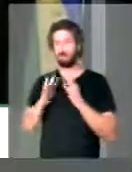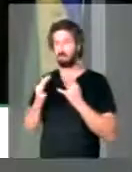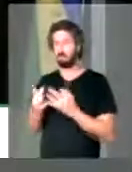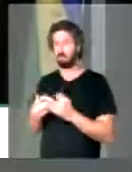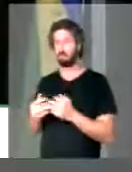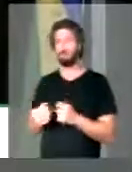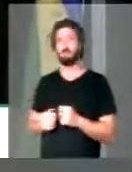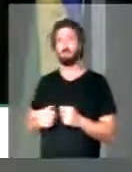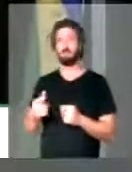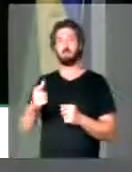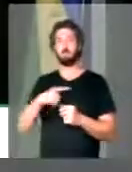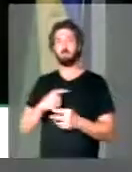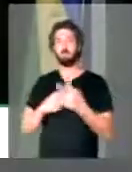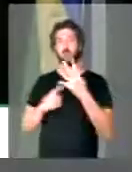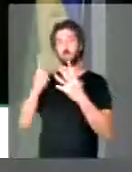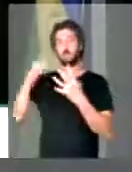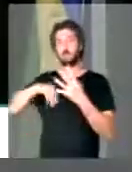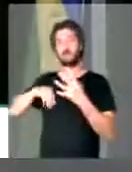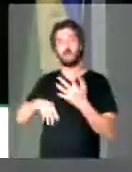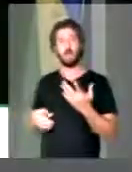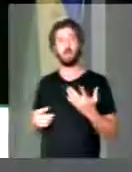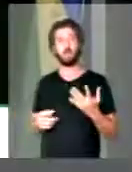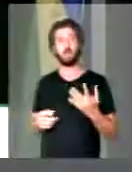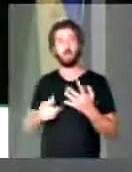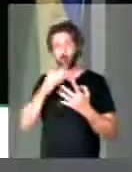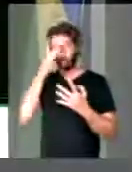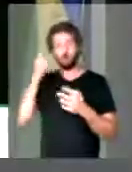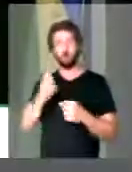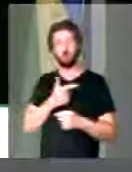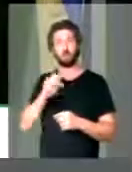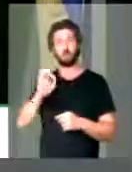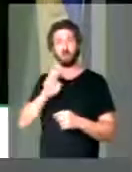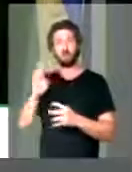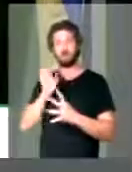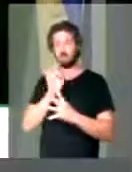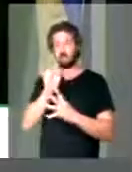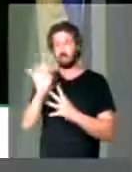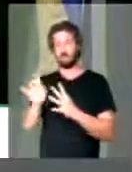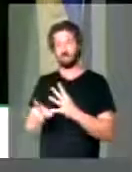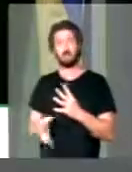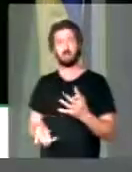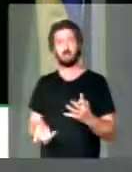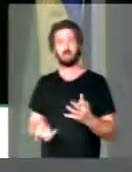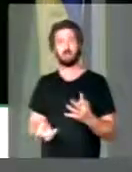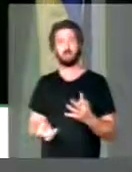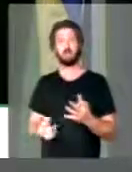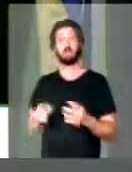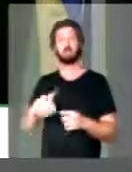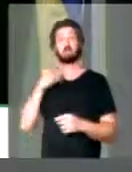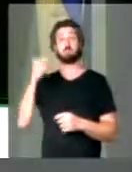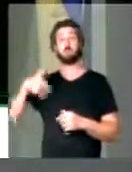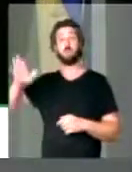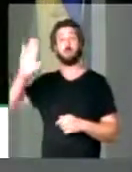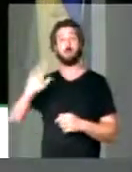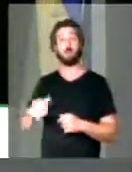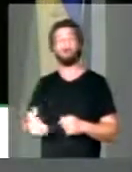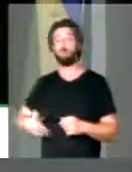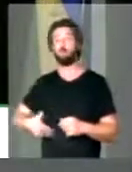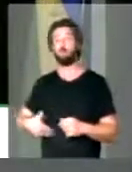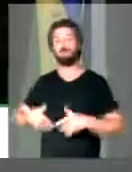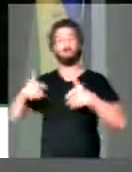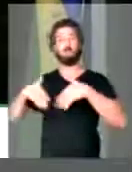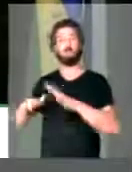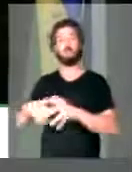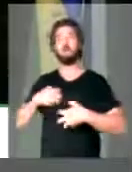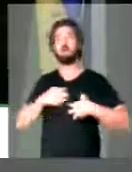em quatro com um salário, seja, com 200 reais por mês, cada um dos viventes, que eles morram de fome,